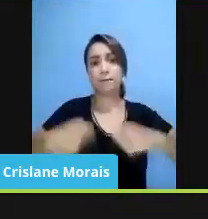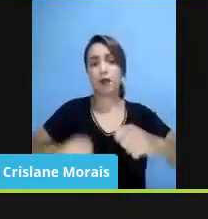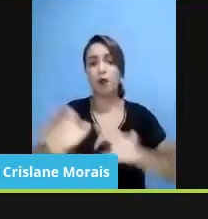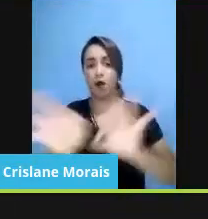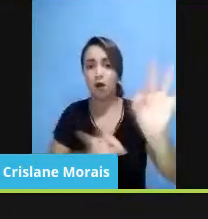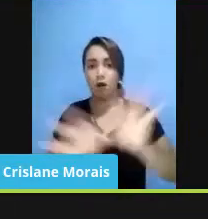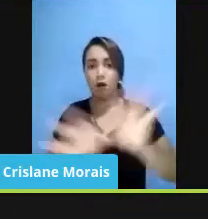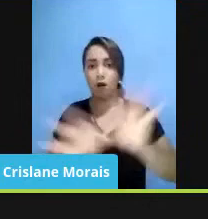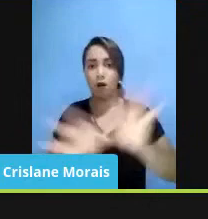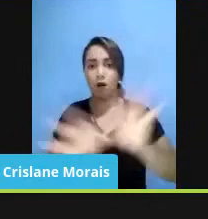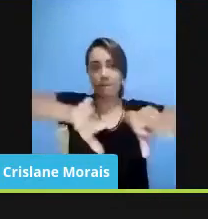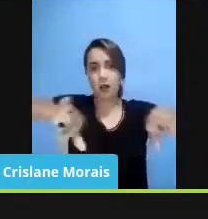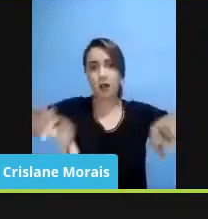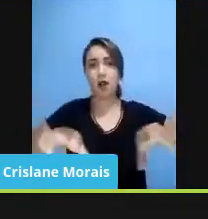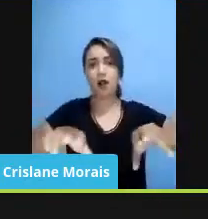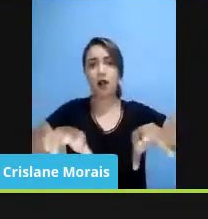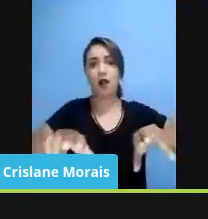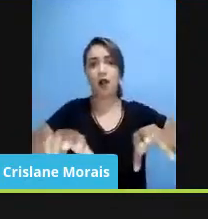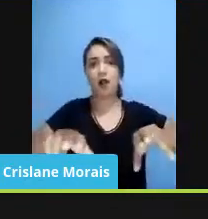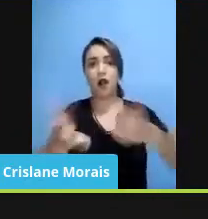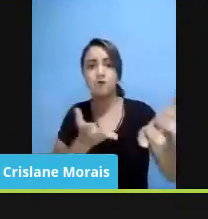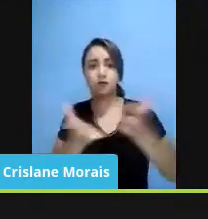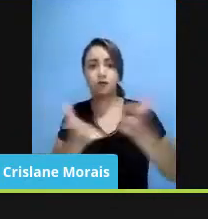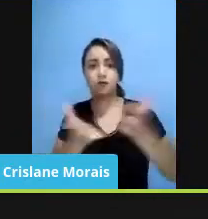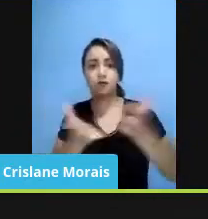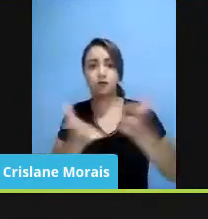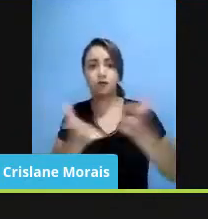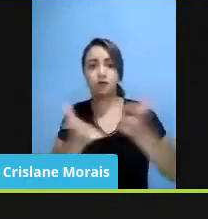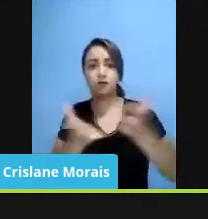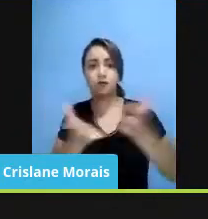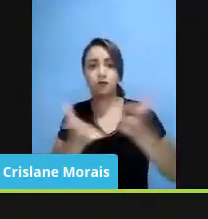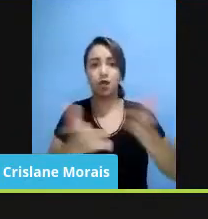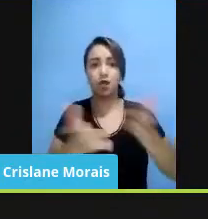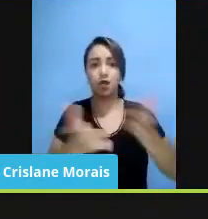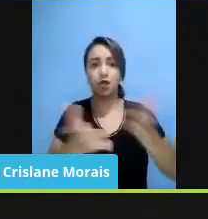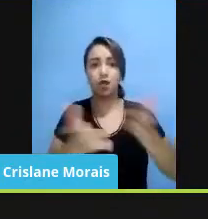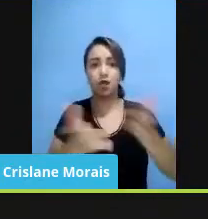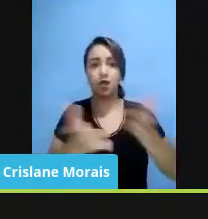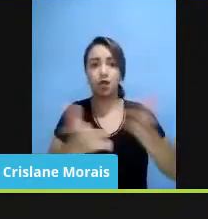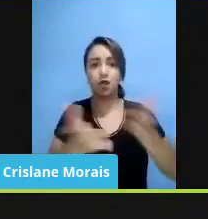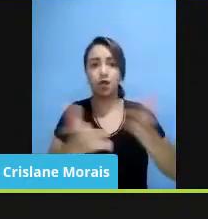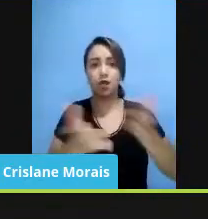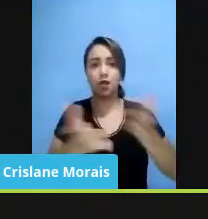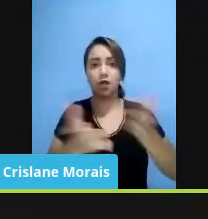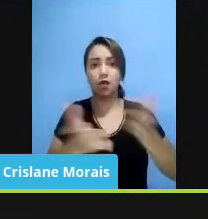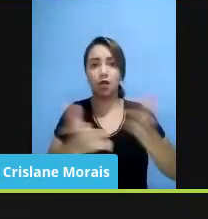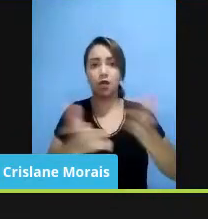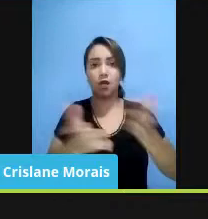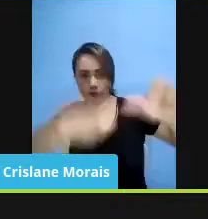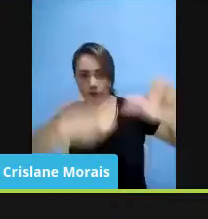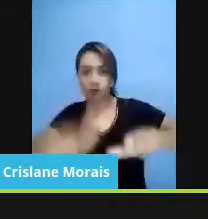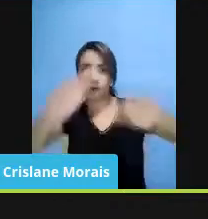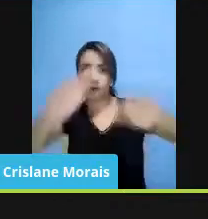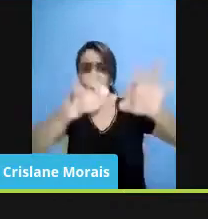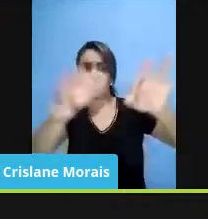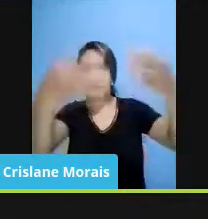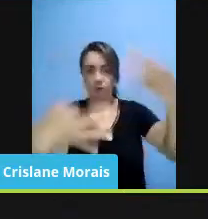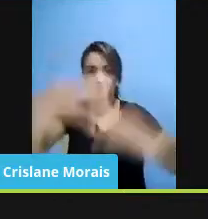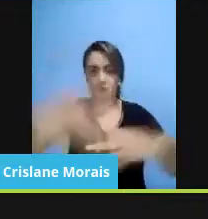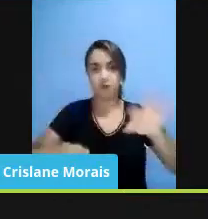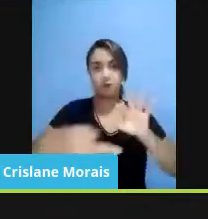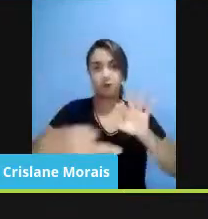acesso à justiça. Então, ela tem uma defensoria pública para quem necessita, com uma noção muito bacana de que não é só necessidade